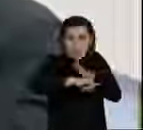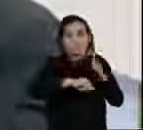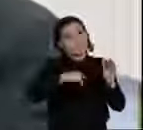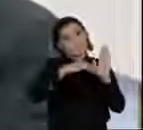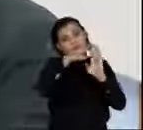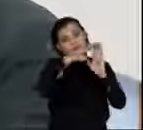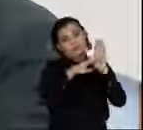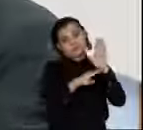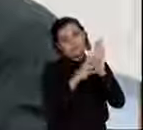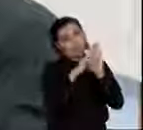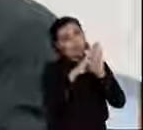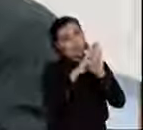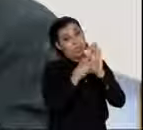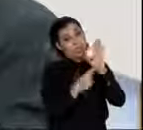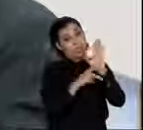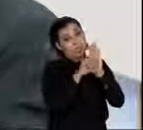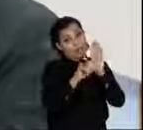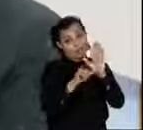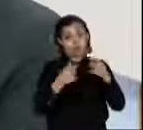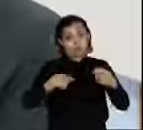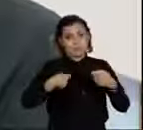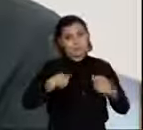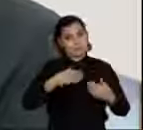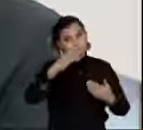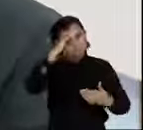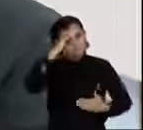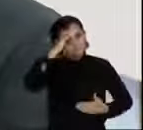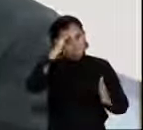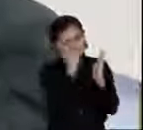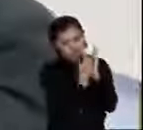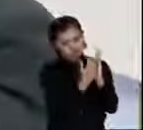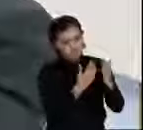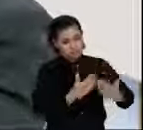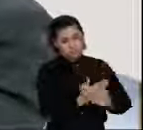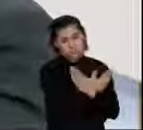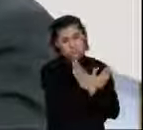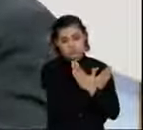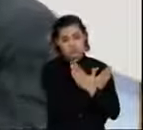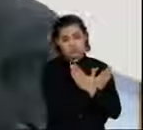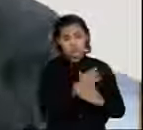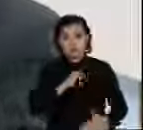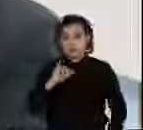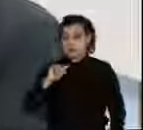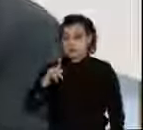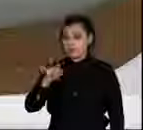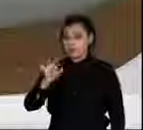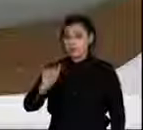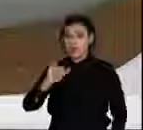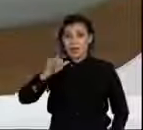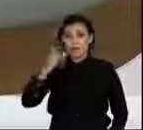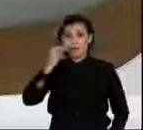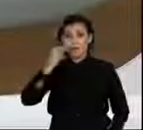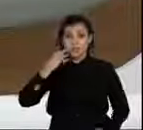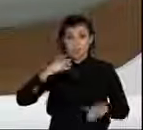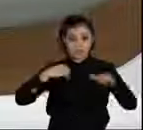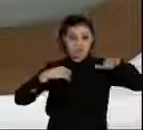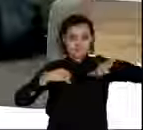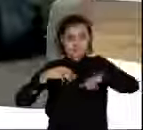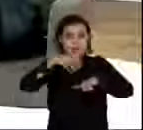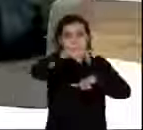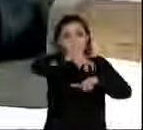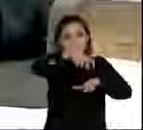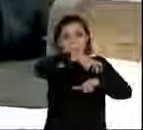aeronauta que eles tinham que voar e ele pegava, aproveitava esses voos e nos colocava alunos do ITA para conhecer o Brasil. Ele falava assim,